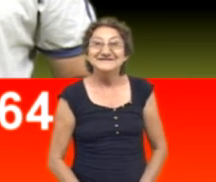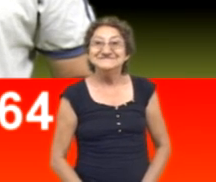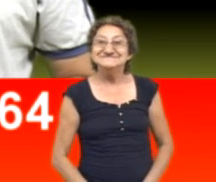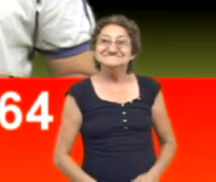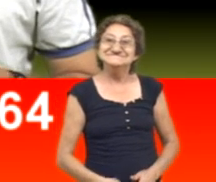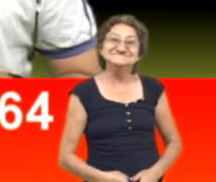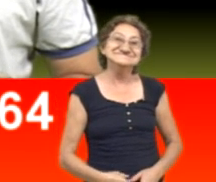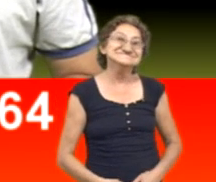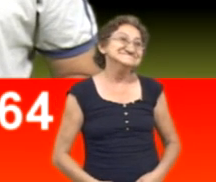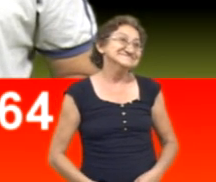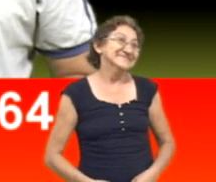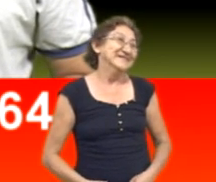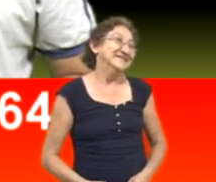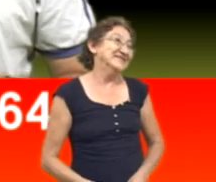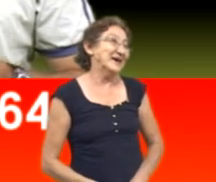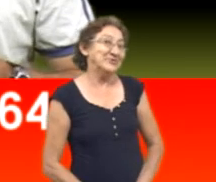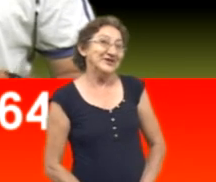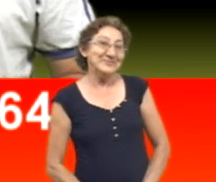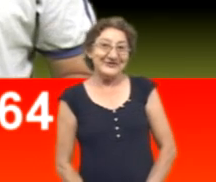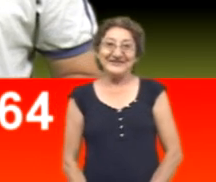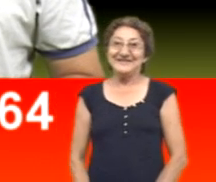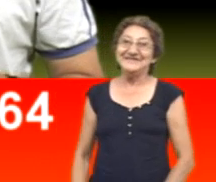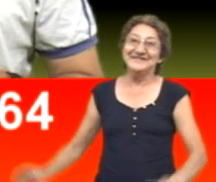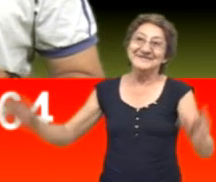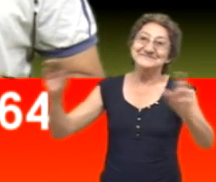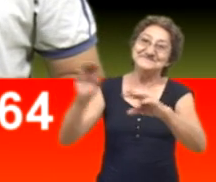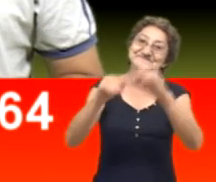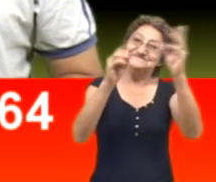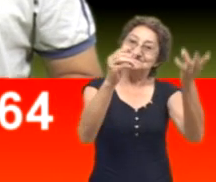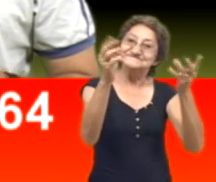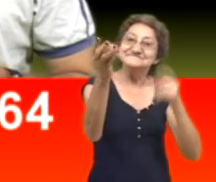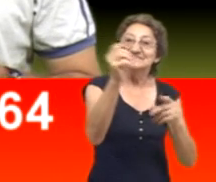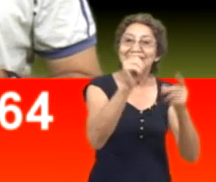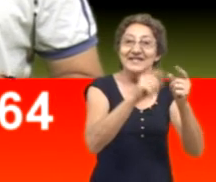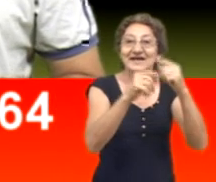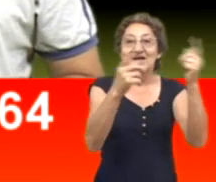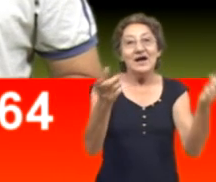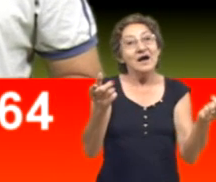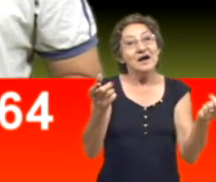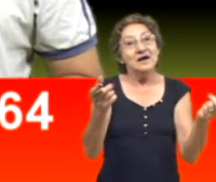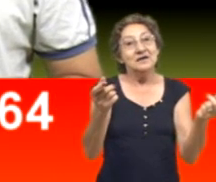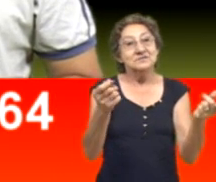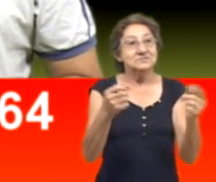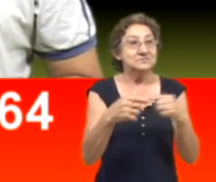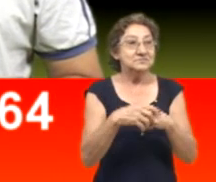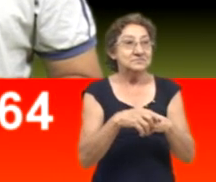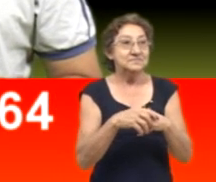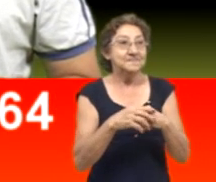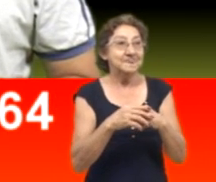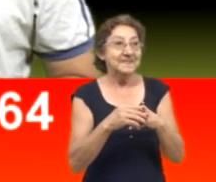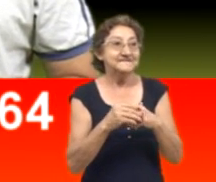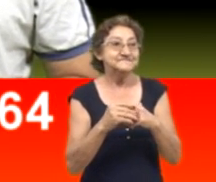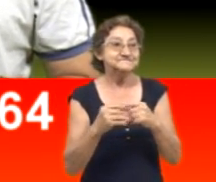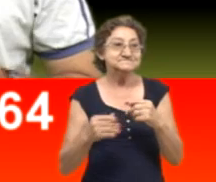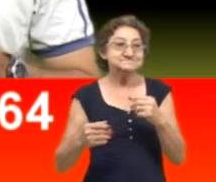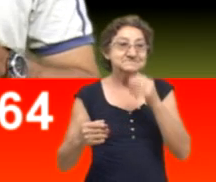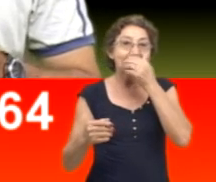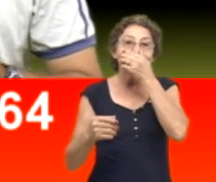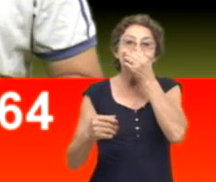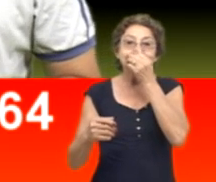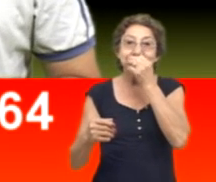Eu sou o candidato da vereador. Meu nome é Zé do Lixo. Se eu for eleito, eu vou transformar a alga do rio Mossoró em alga mineral.